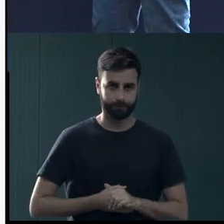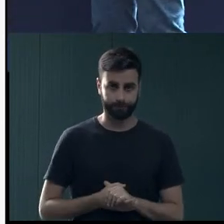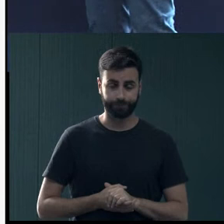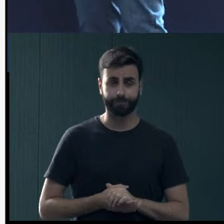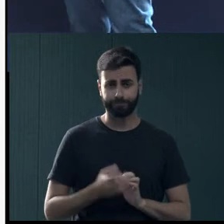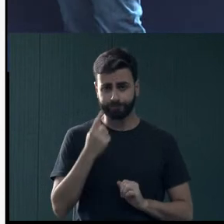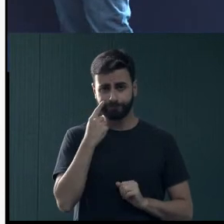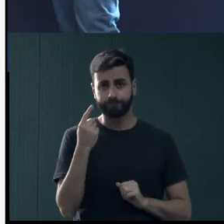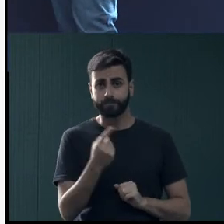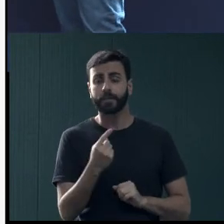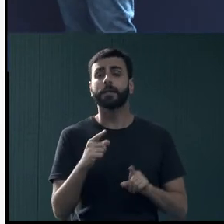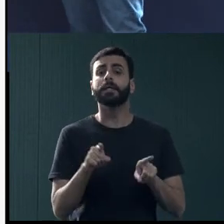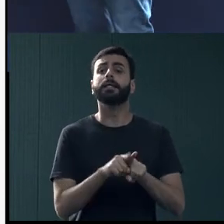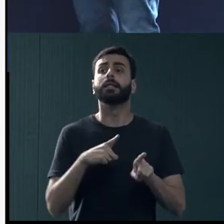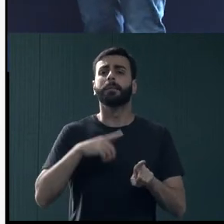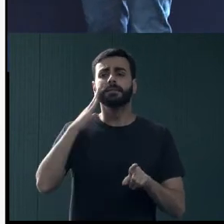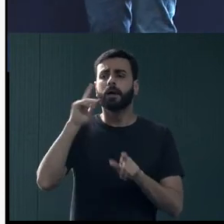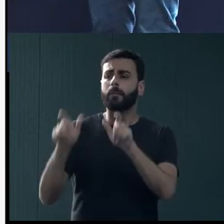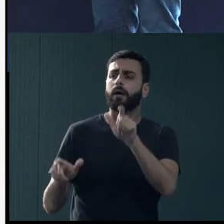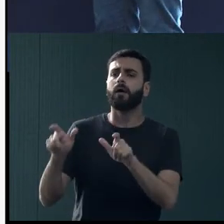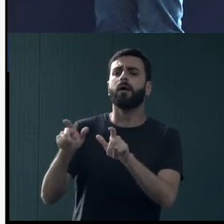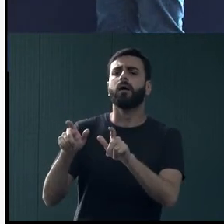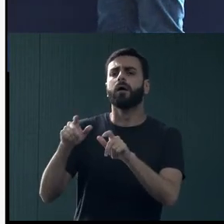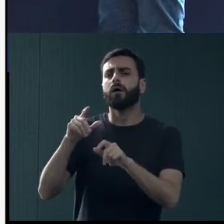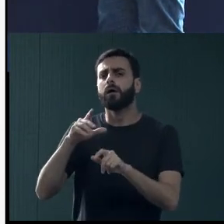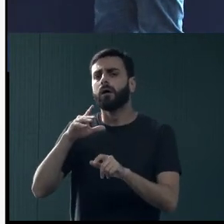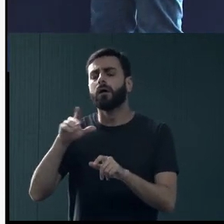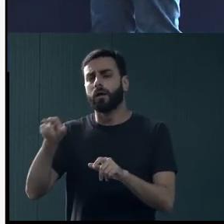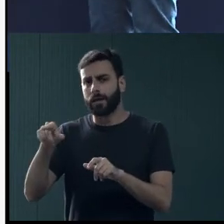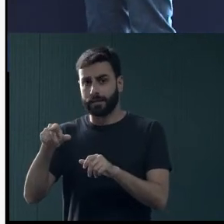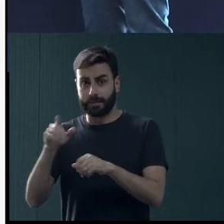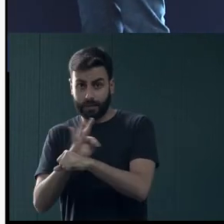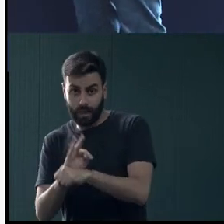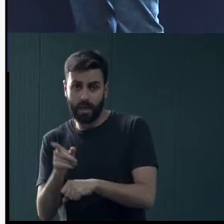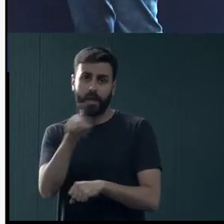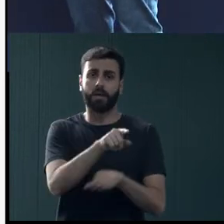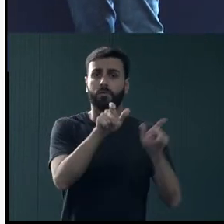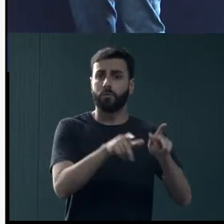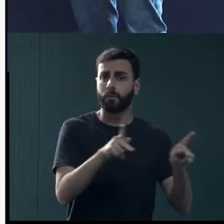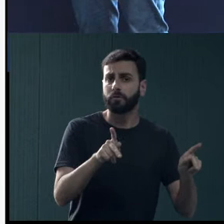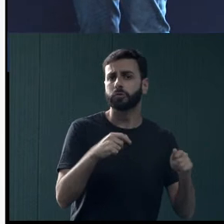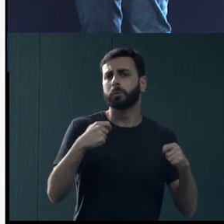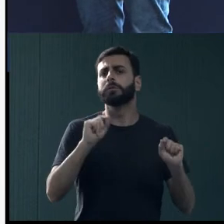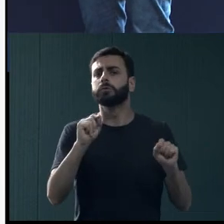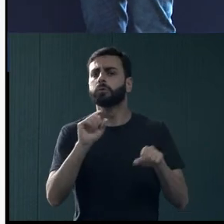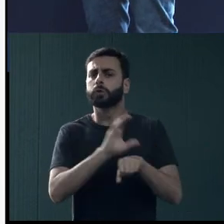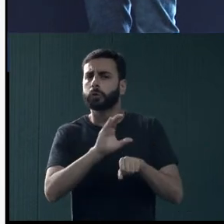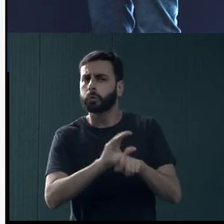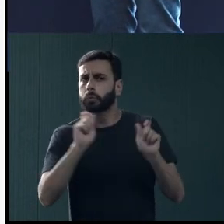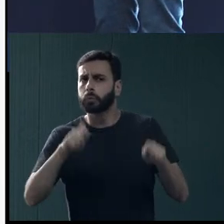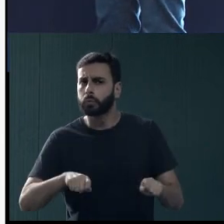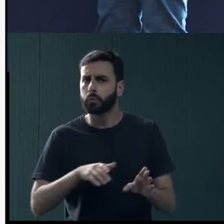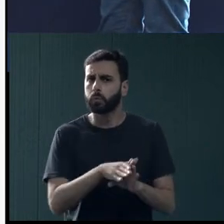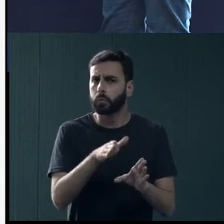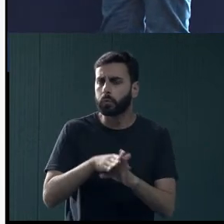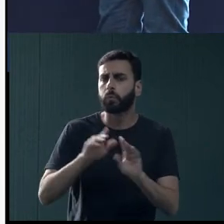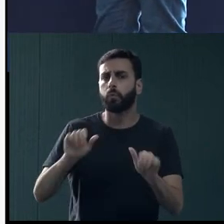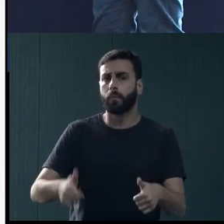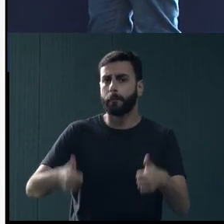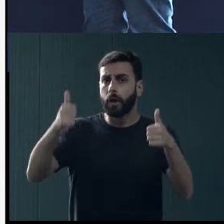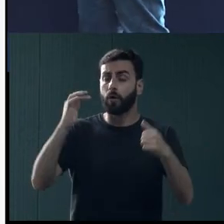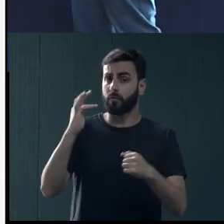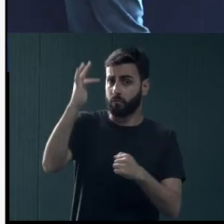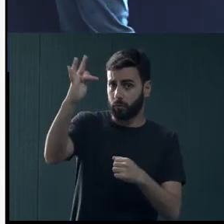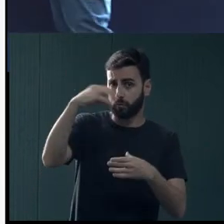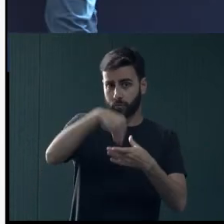Identificando as demandas de servidores, docentes e técnicos administrativos em relação a capacitações que a gente vai desenvolver no futuro,